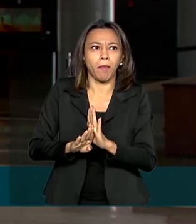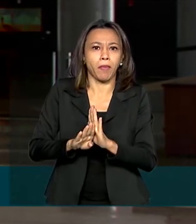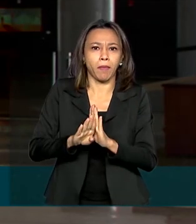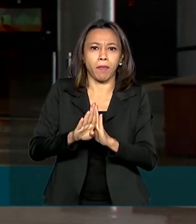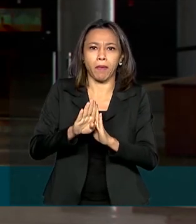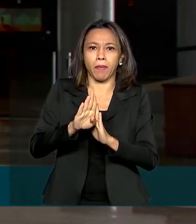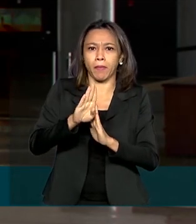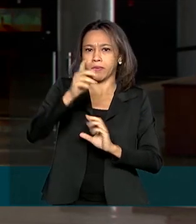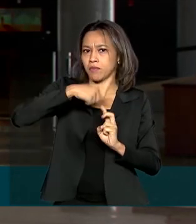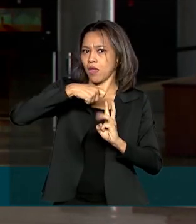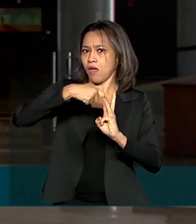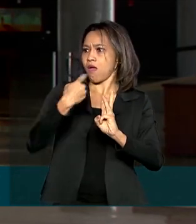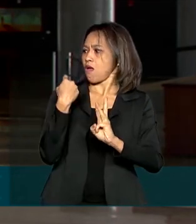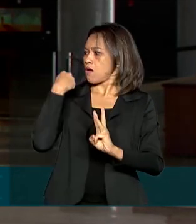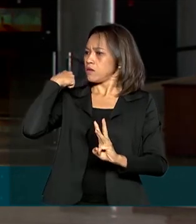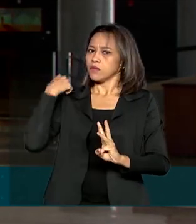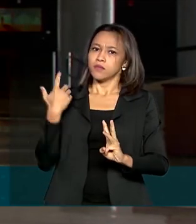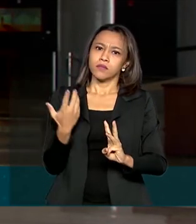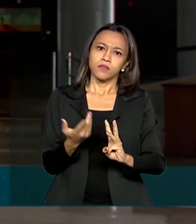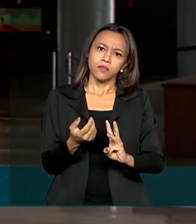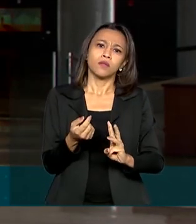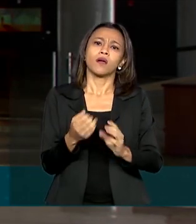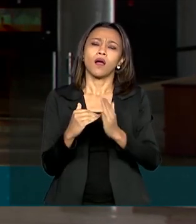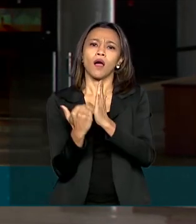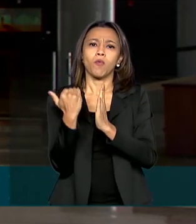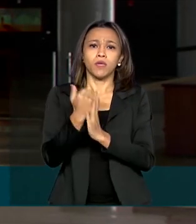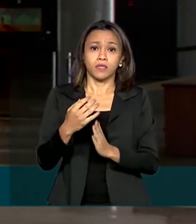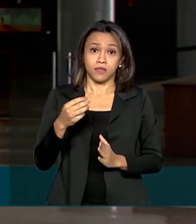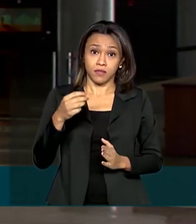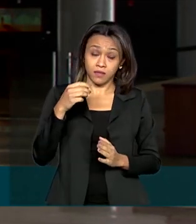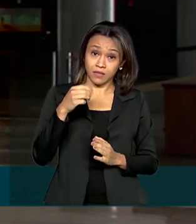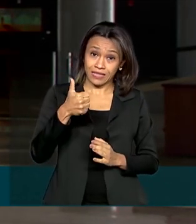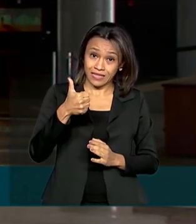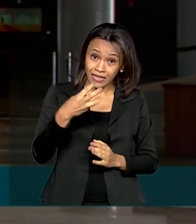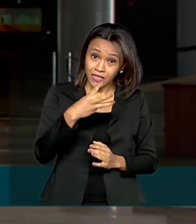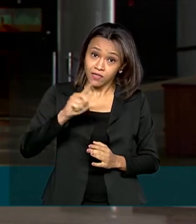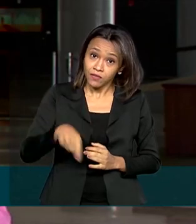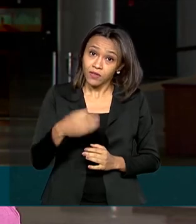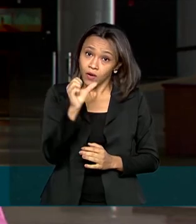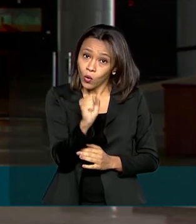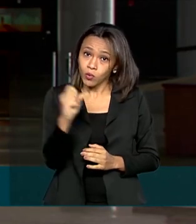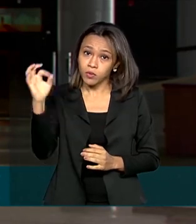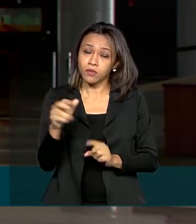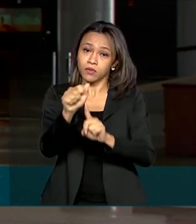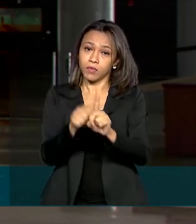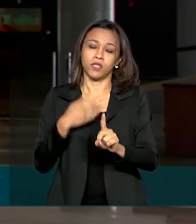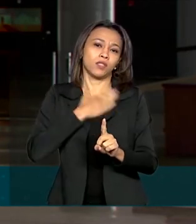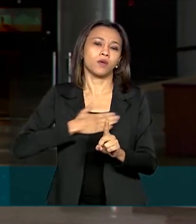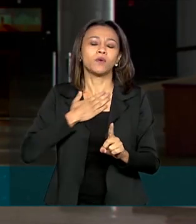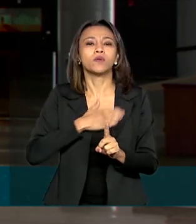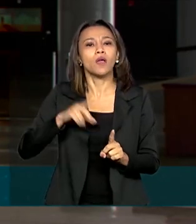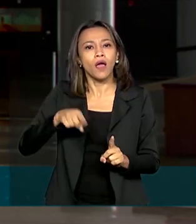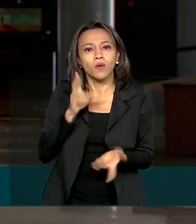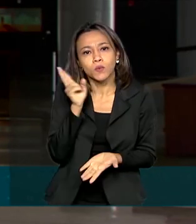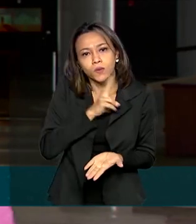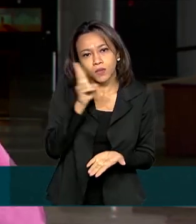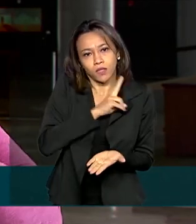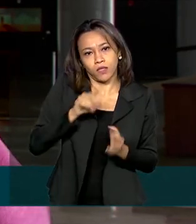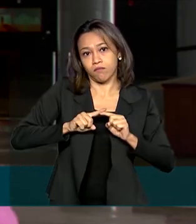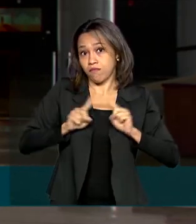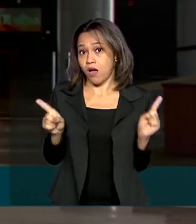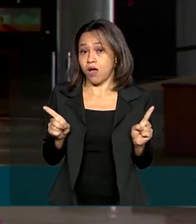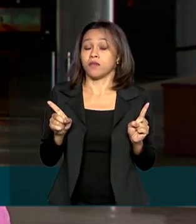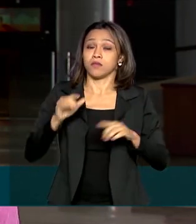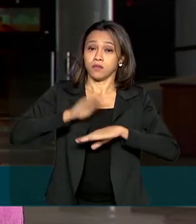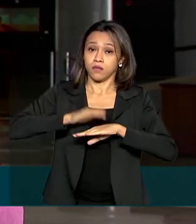nos últimos meses, com reajuste médio de 3,08% em agosto. Essa seria uma saída emergencial, mas a solução